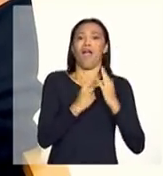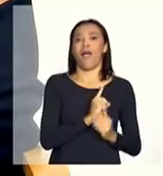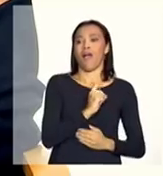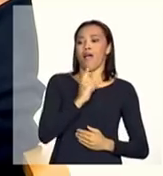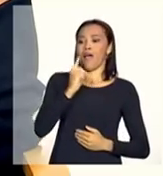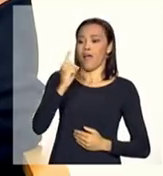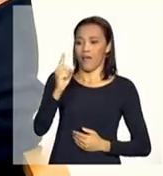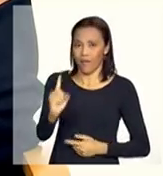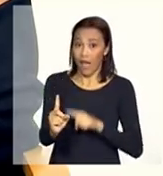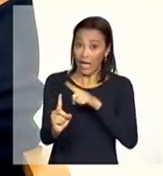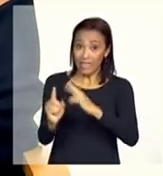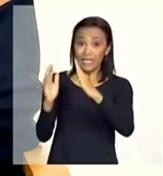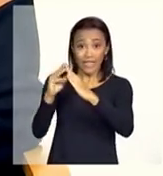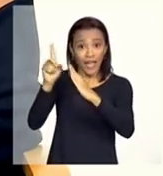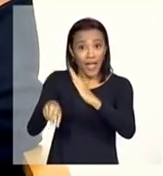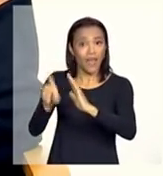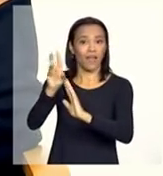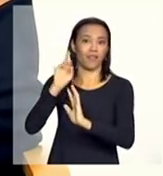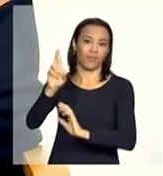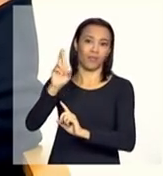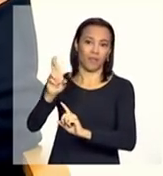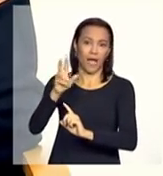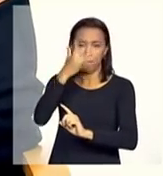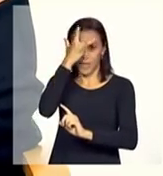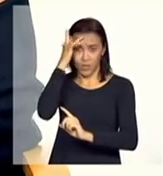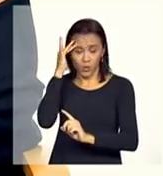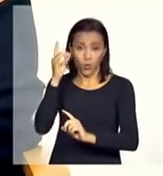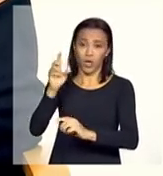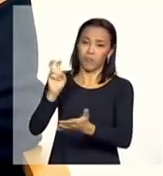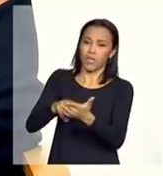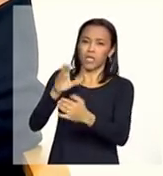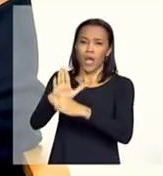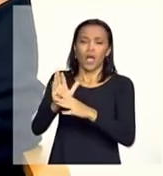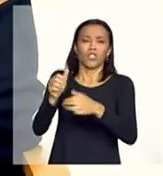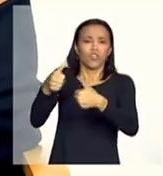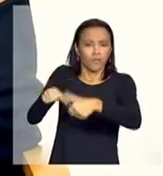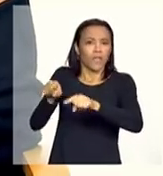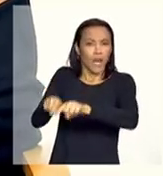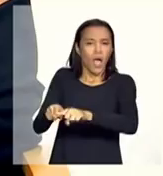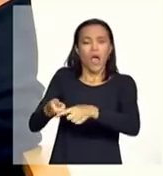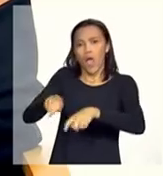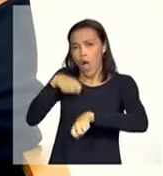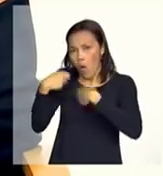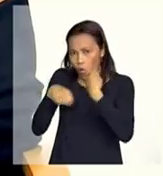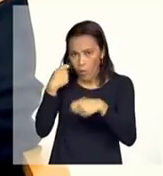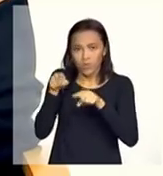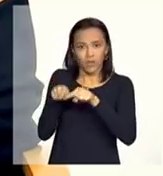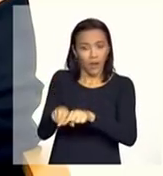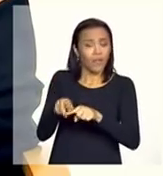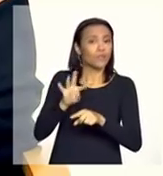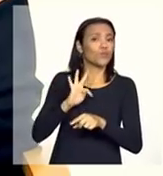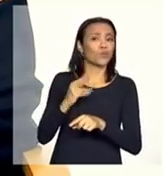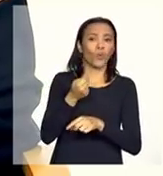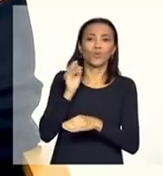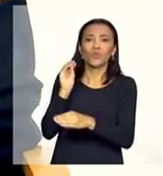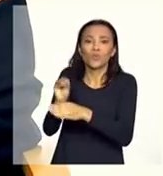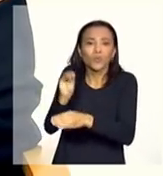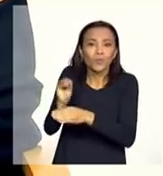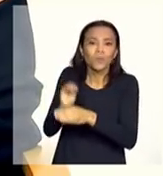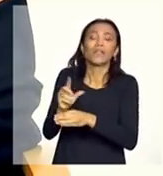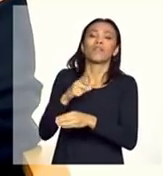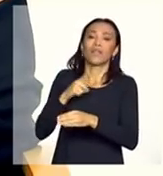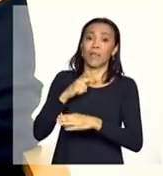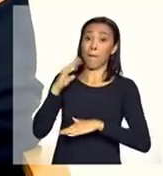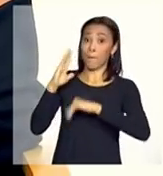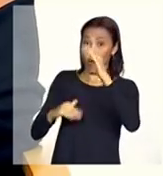é uma unidade que tem essa função. A pessoa passa, então, o dia lá, faz as refeições, tem os cuidados diretos prestados por essa